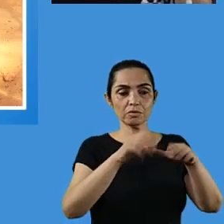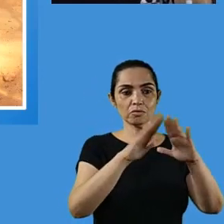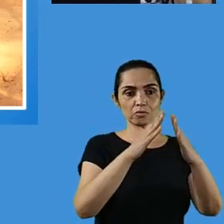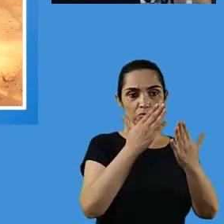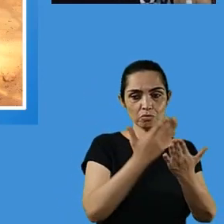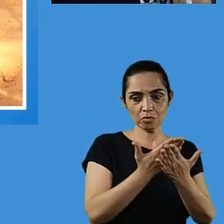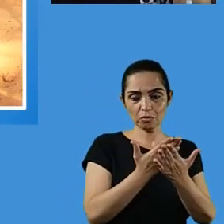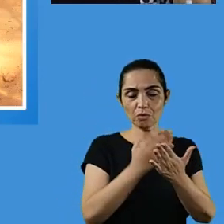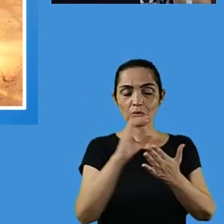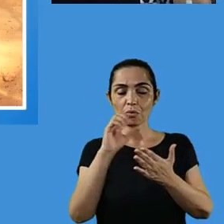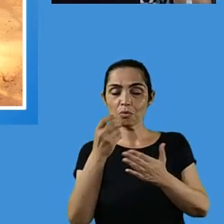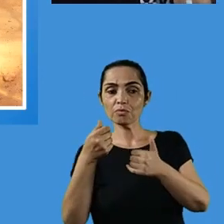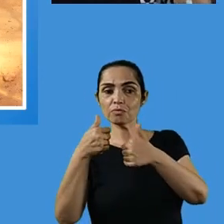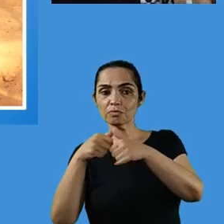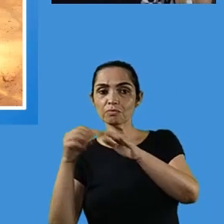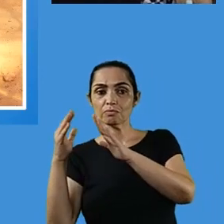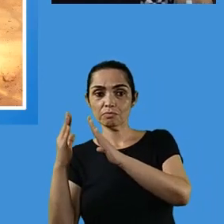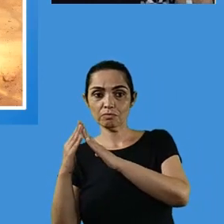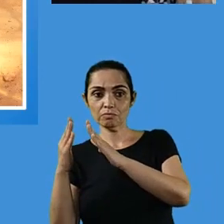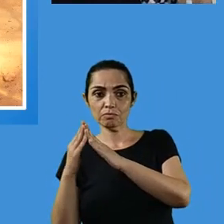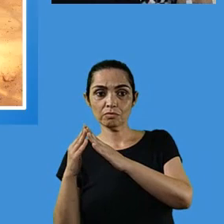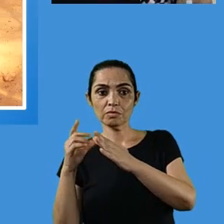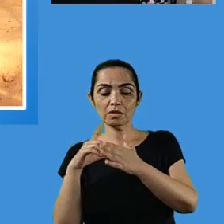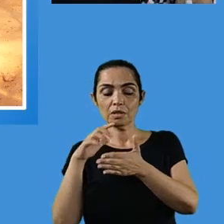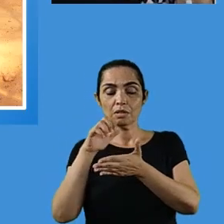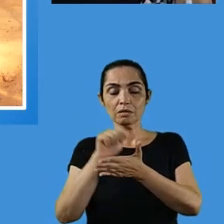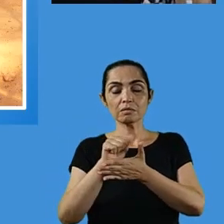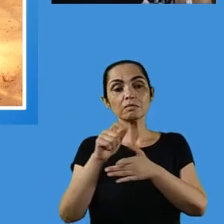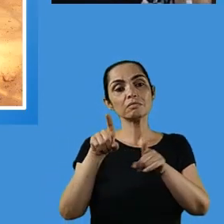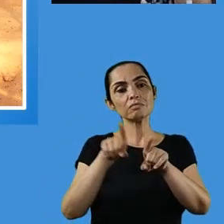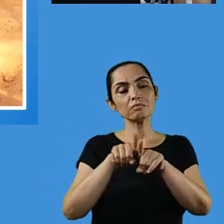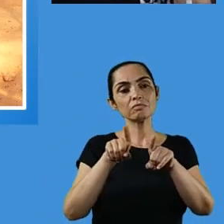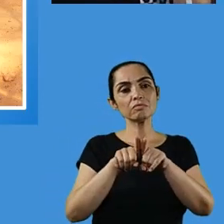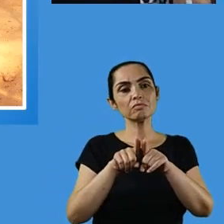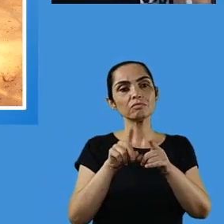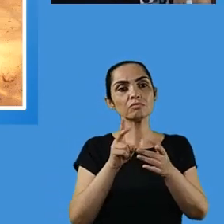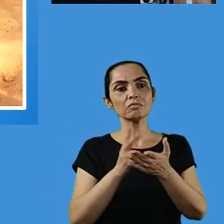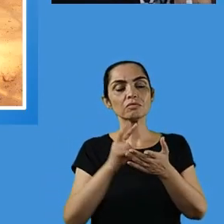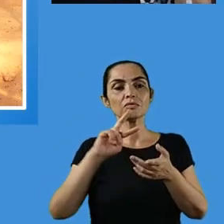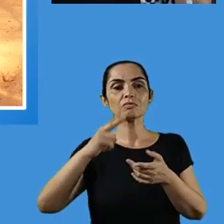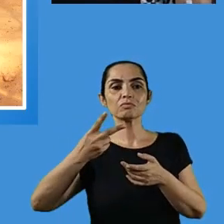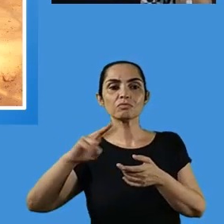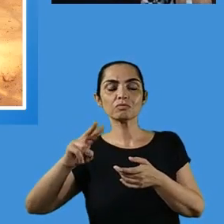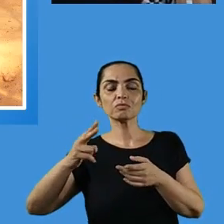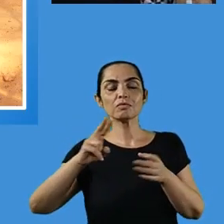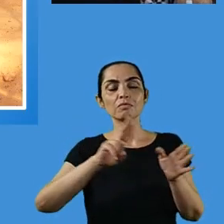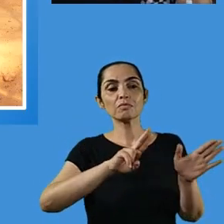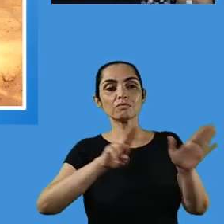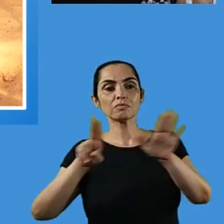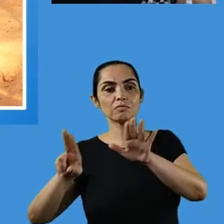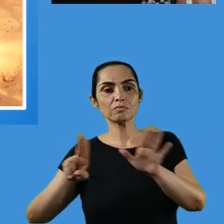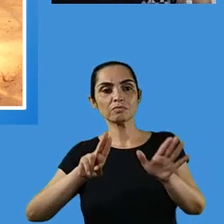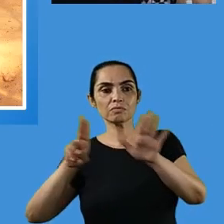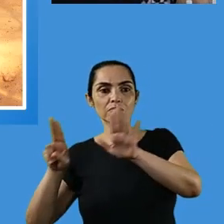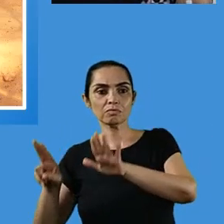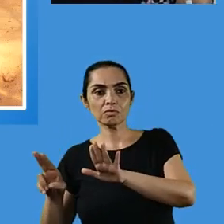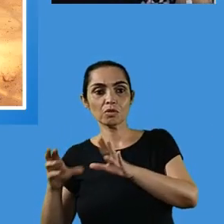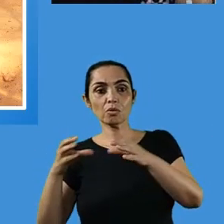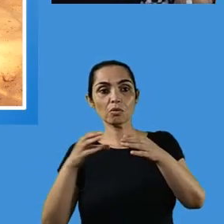não será necessário o envio de experiências na semana em que a criança não estiver presencialmente na instituição.